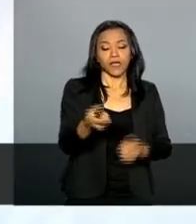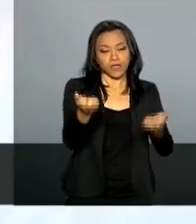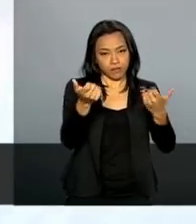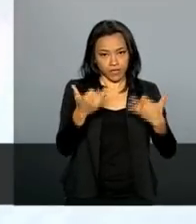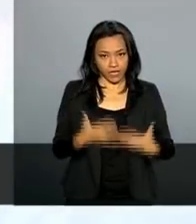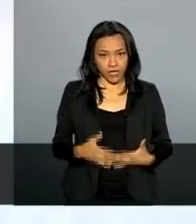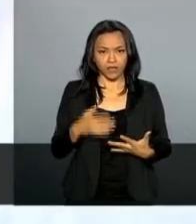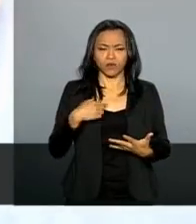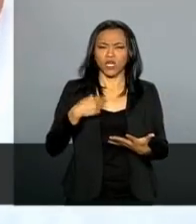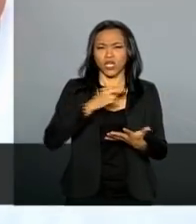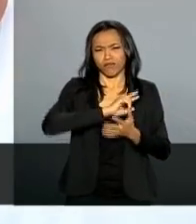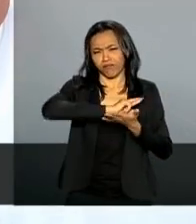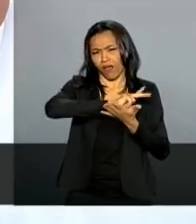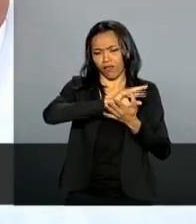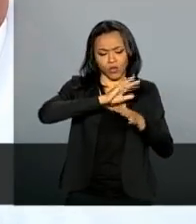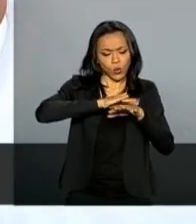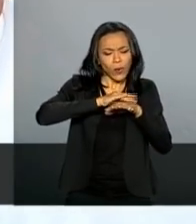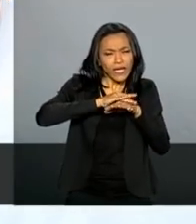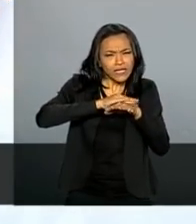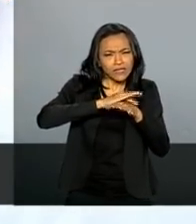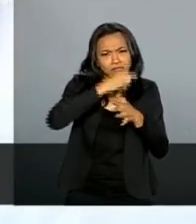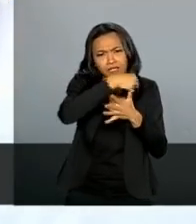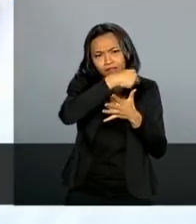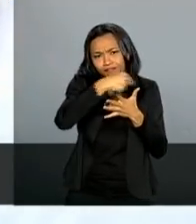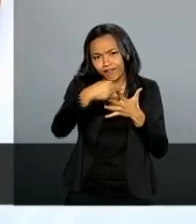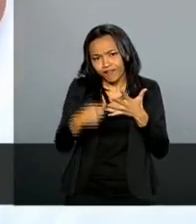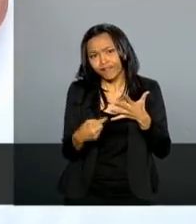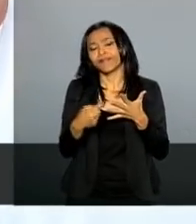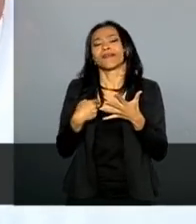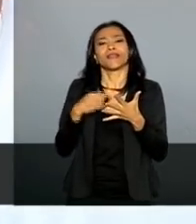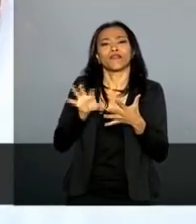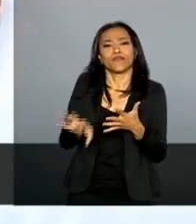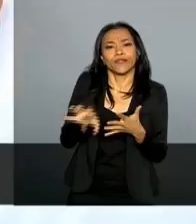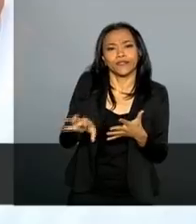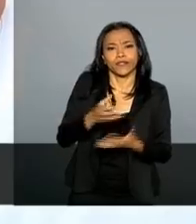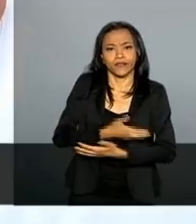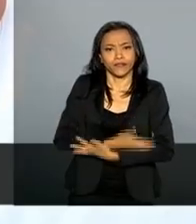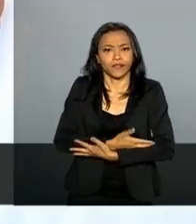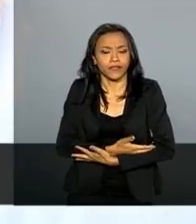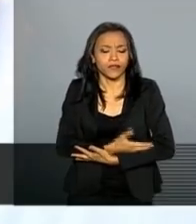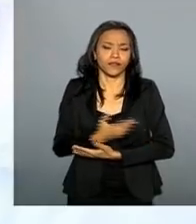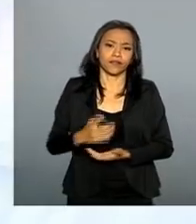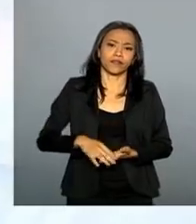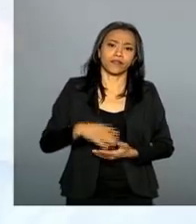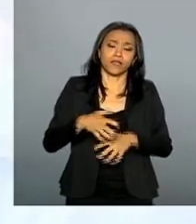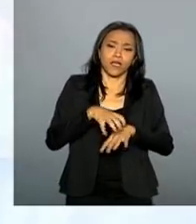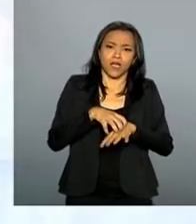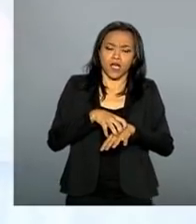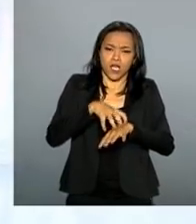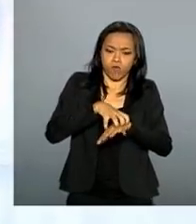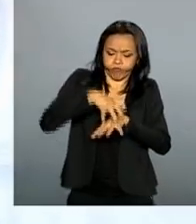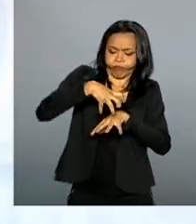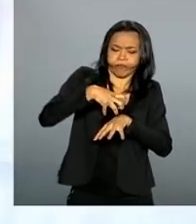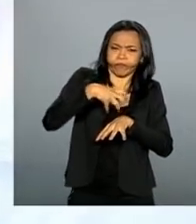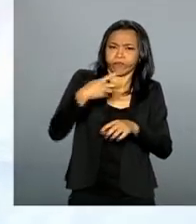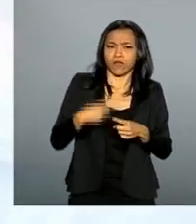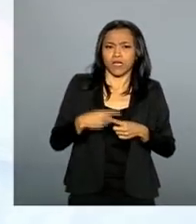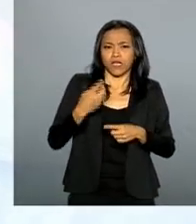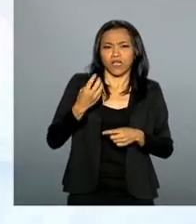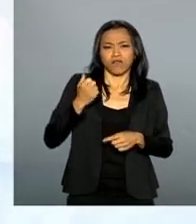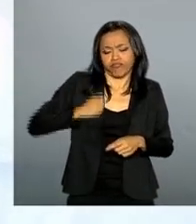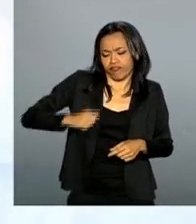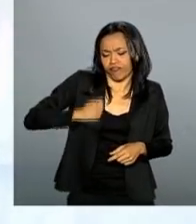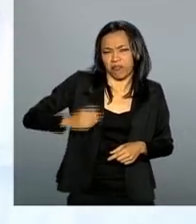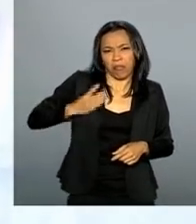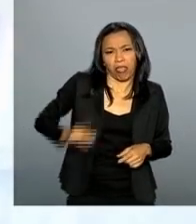tipo de doenças que afetam as nossas crianças, as infecções, as doenças diarreicas, incluindo também